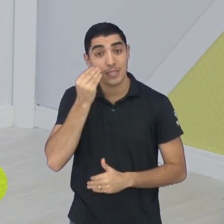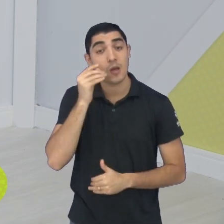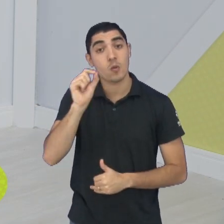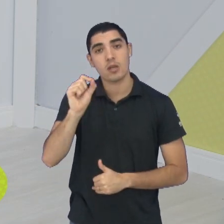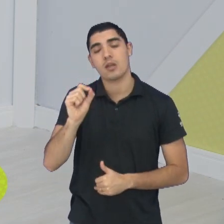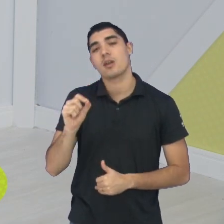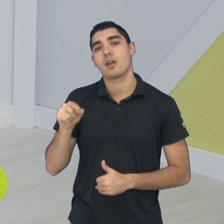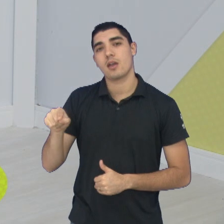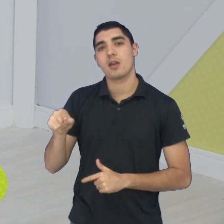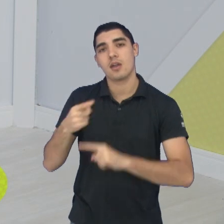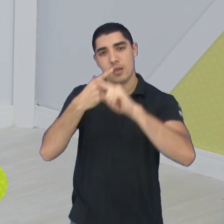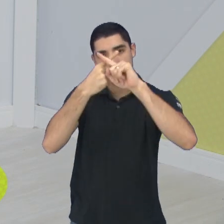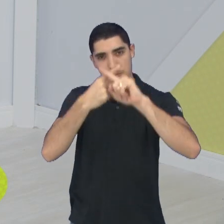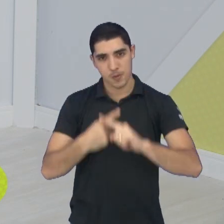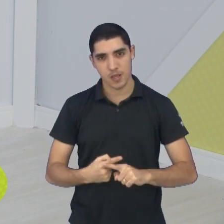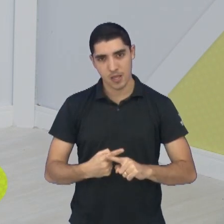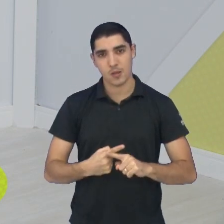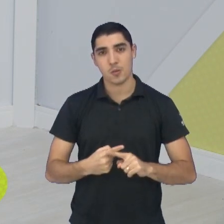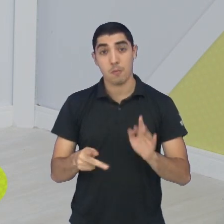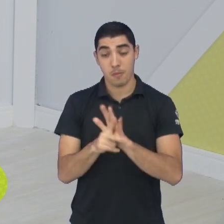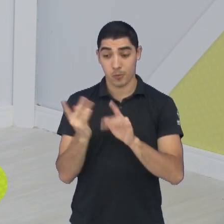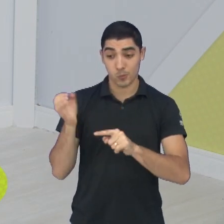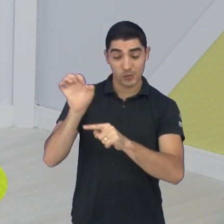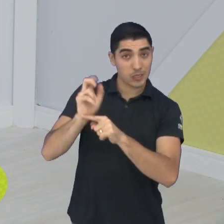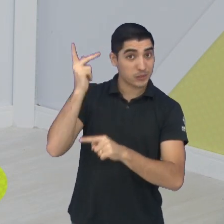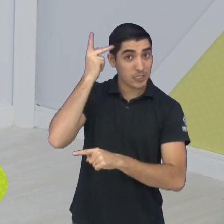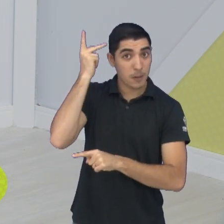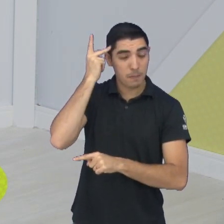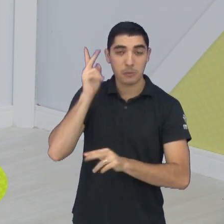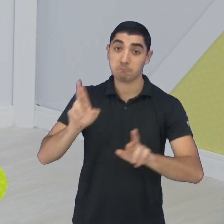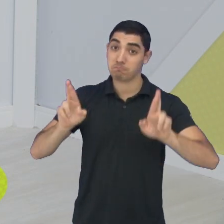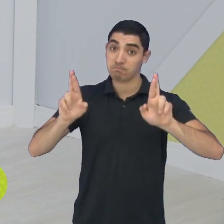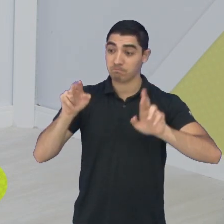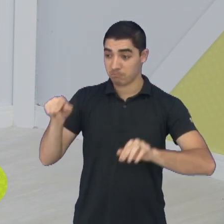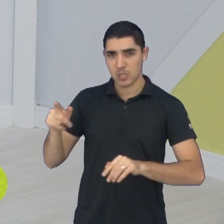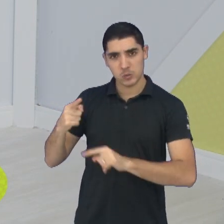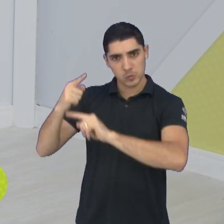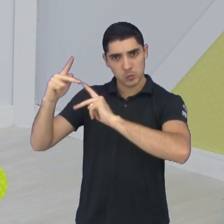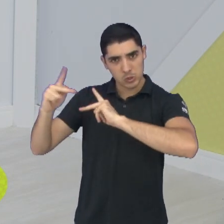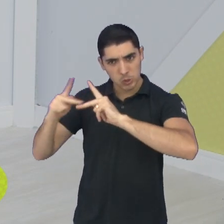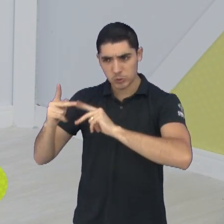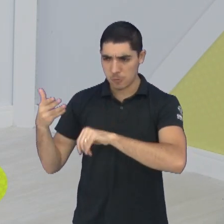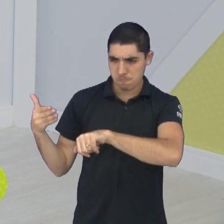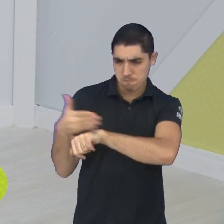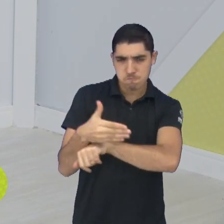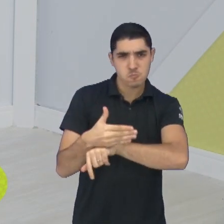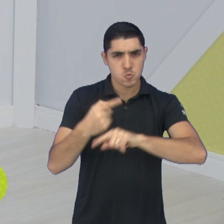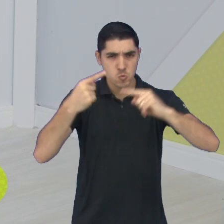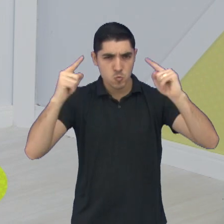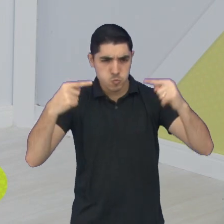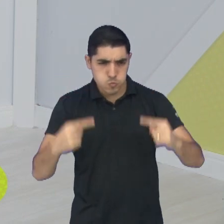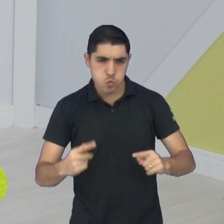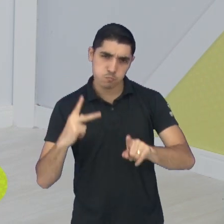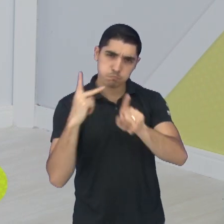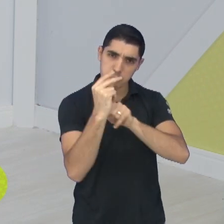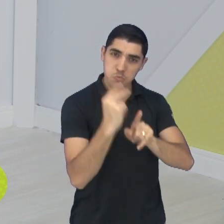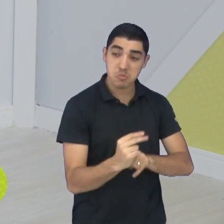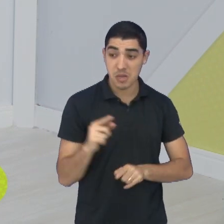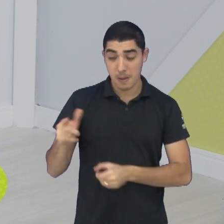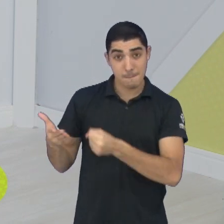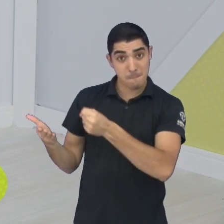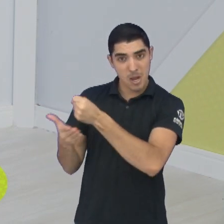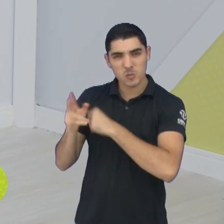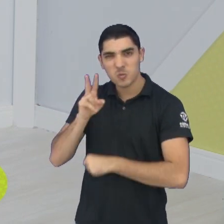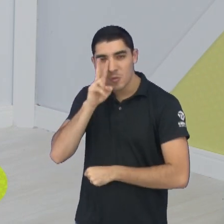também na competição estadual e é isso que a gente espera, uma boa competição da equipe do São José, a base vindo muito forte, a base das